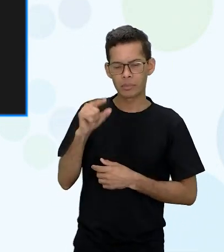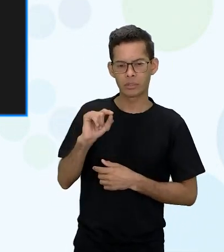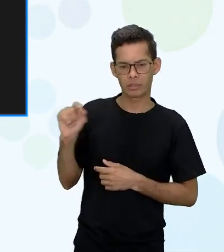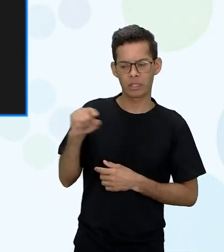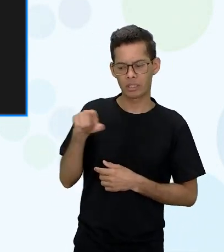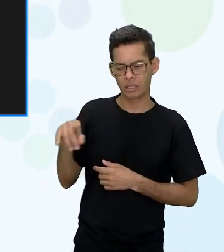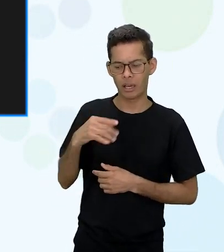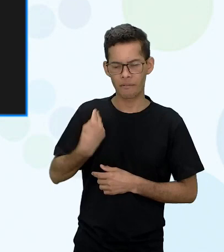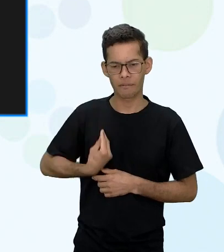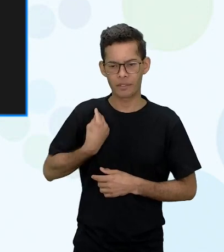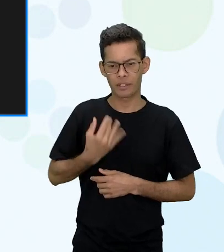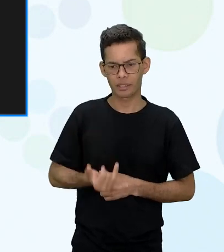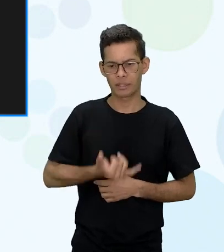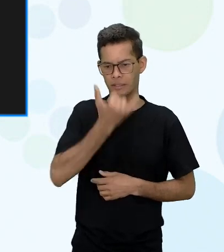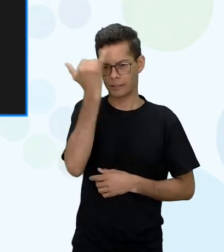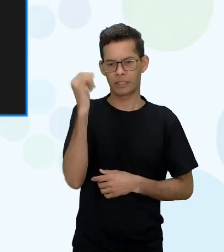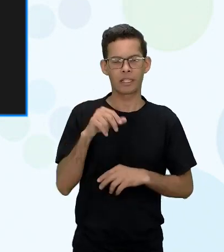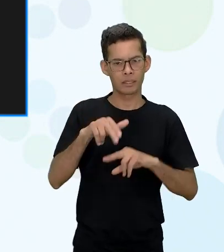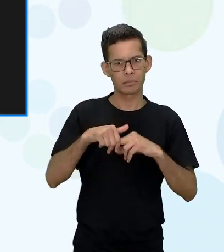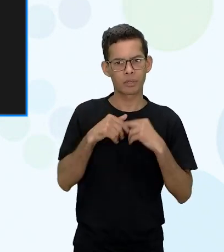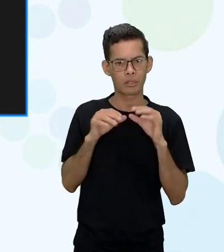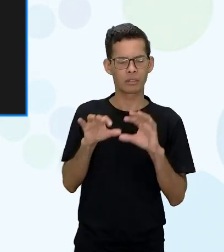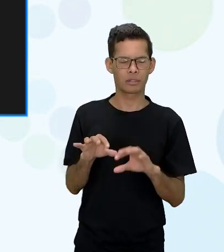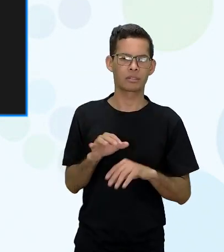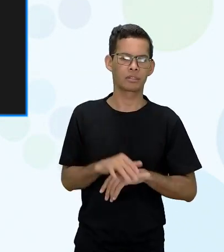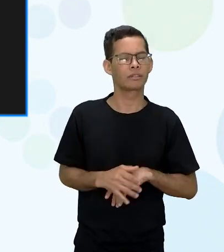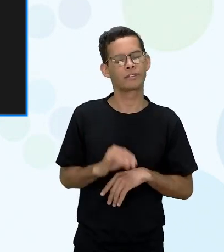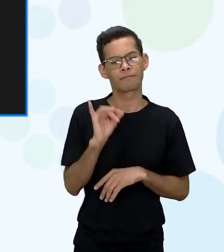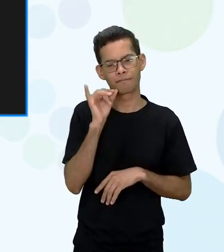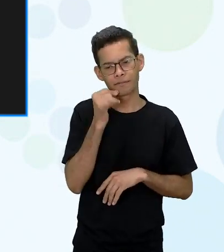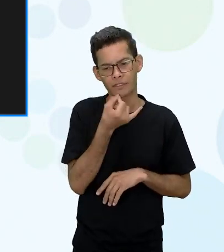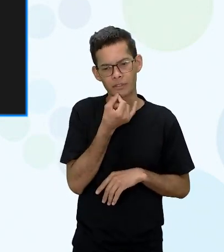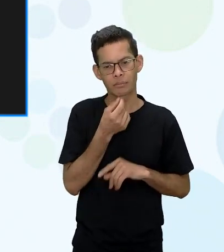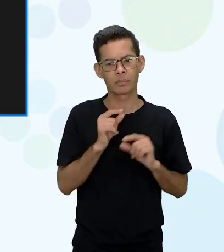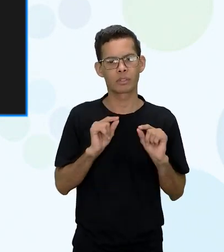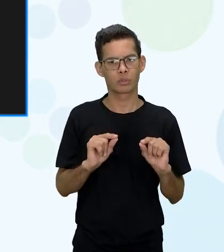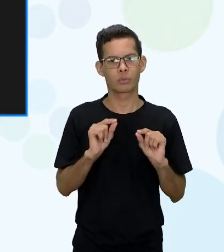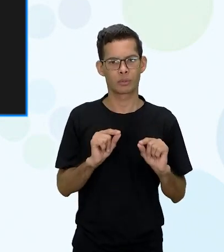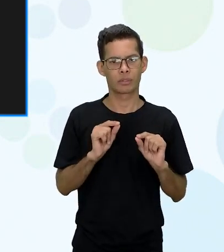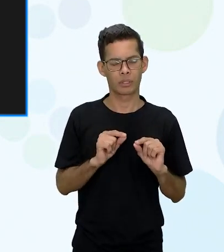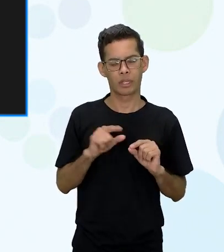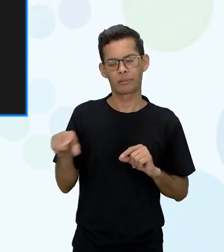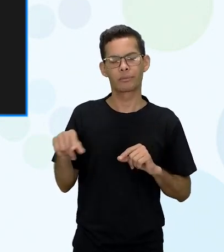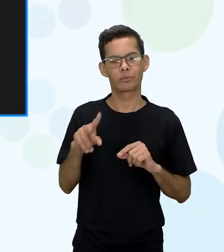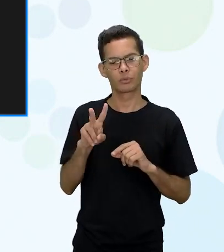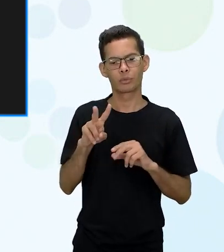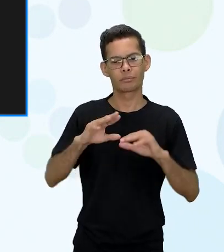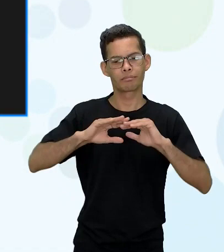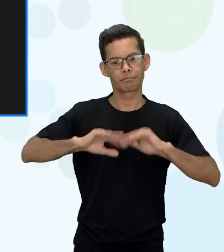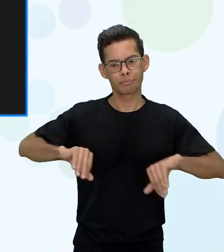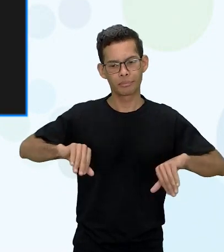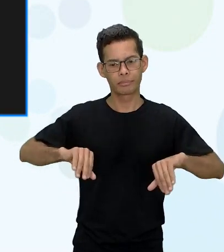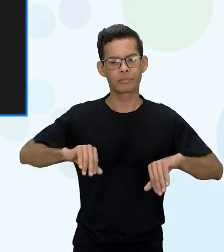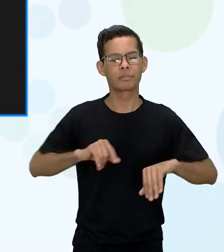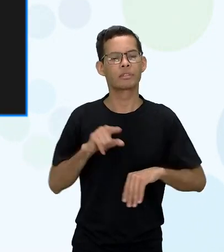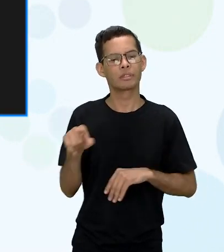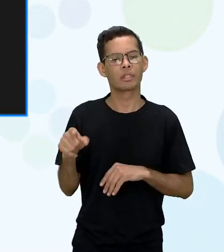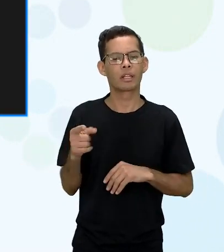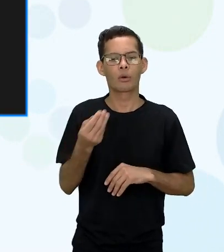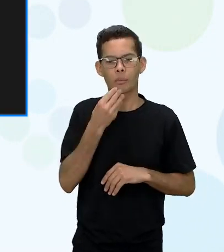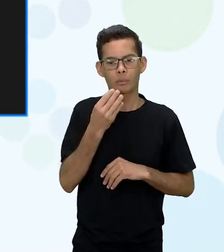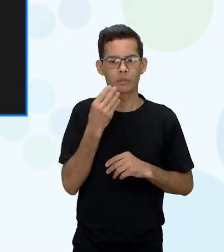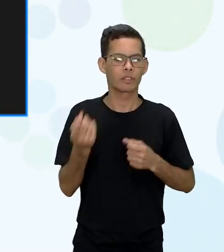aconteceu por esse motivo e aí infelizmente eles se separam e ela tem a oportunidade de voltar